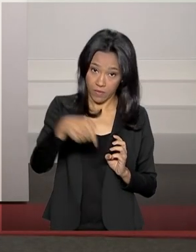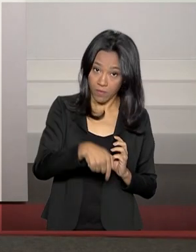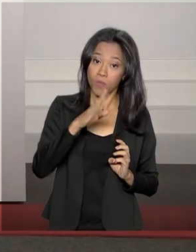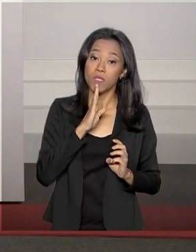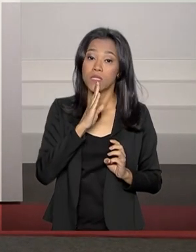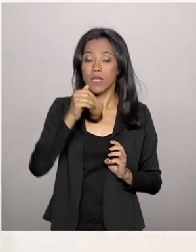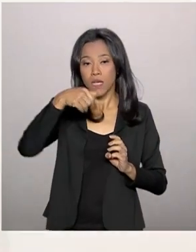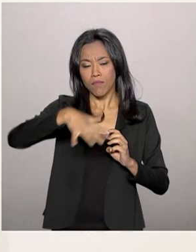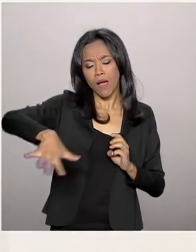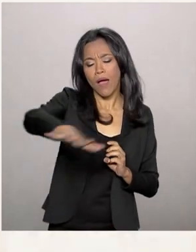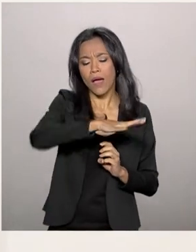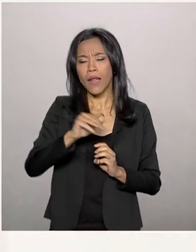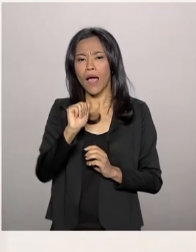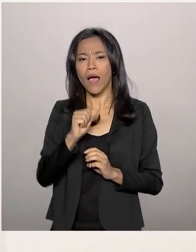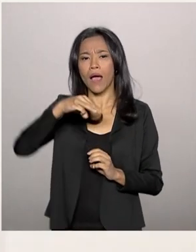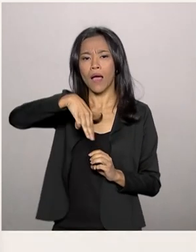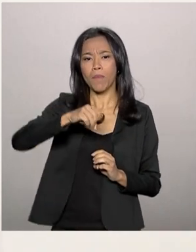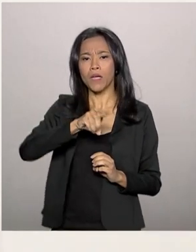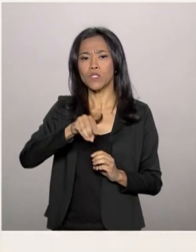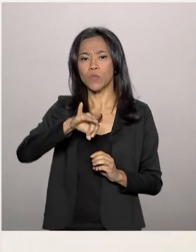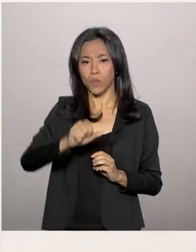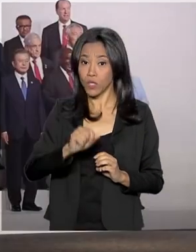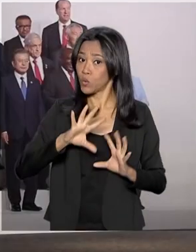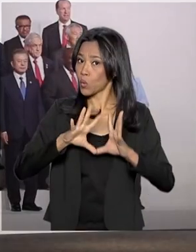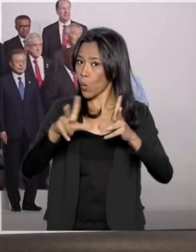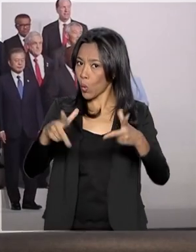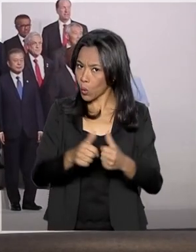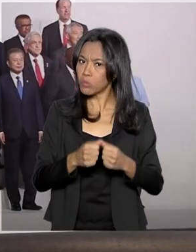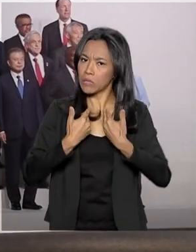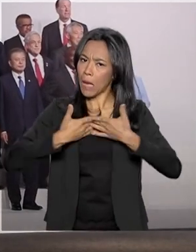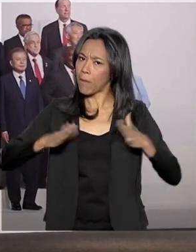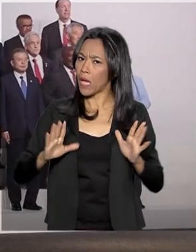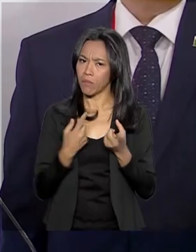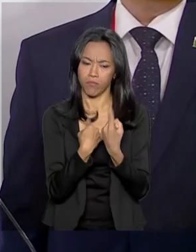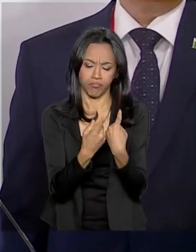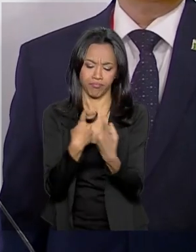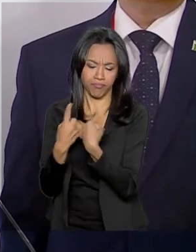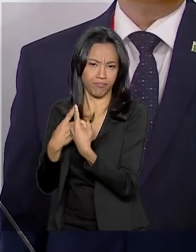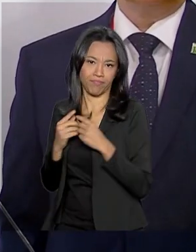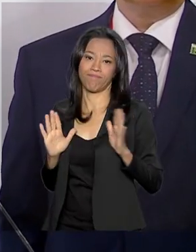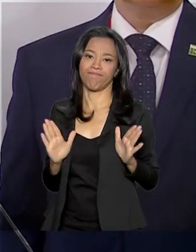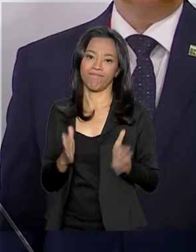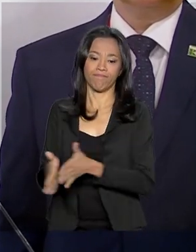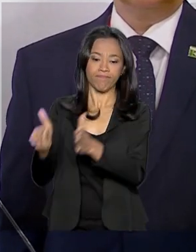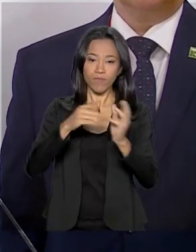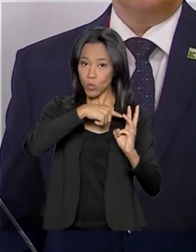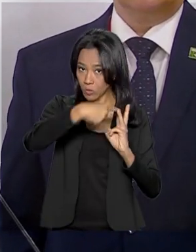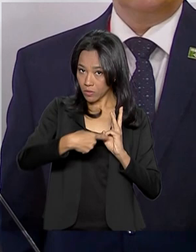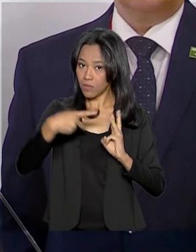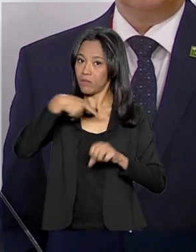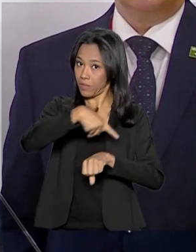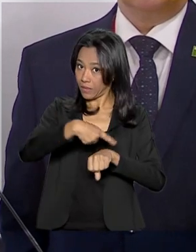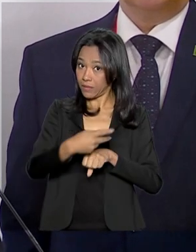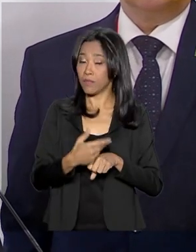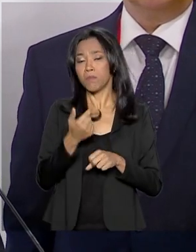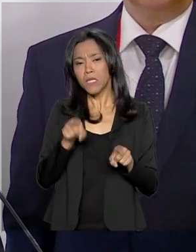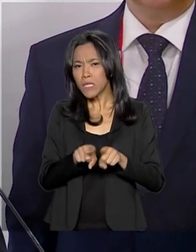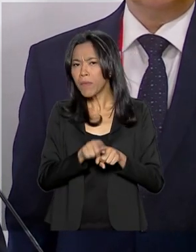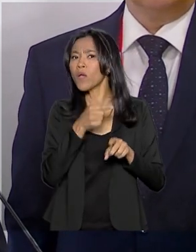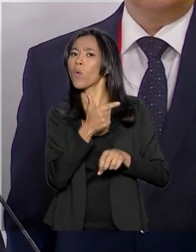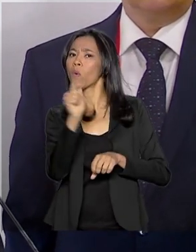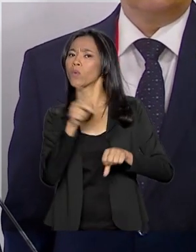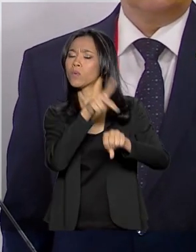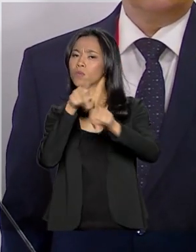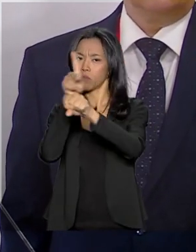todos demonstrou estar aberto para o diálogo e a aproximação. Com toda certeza, outros países